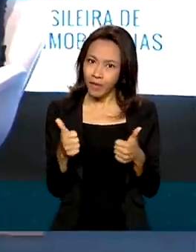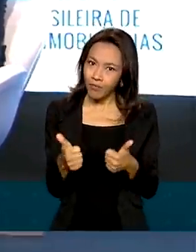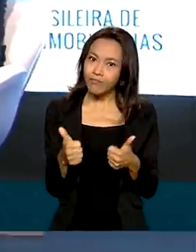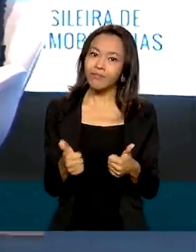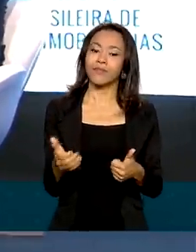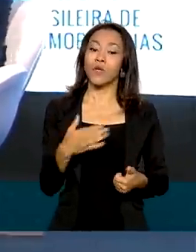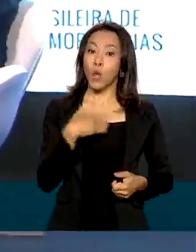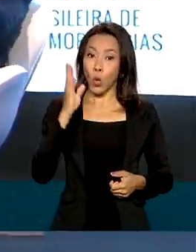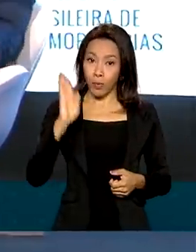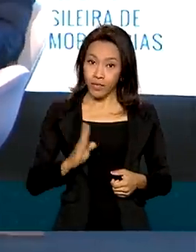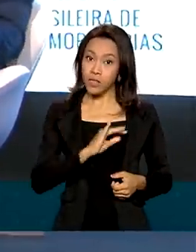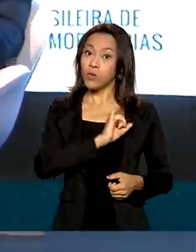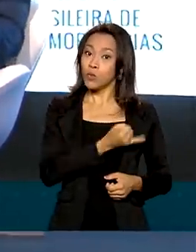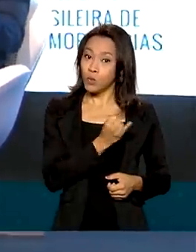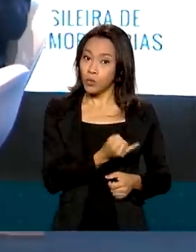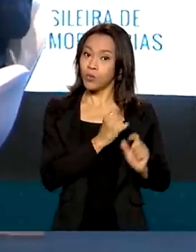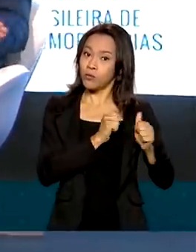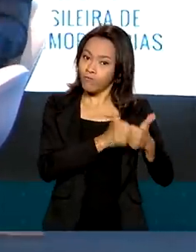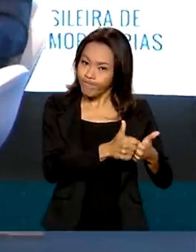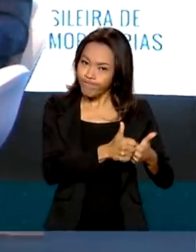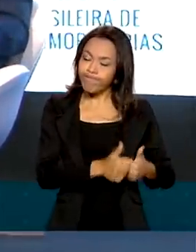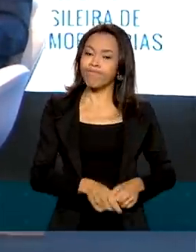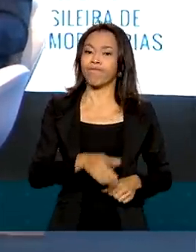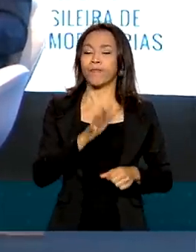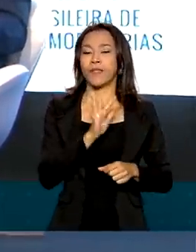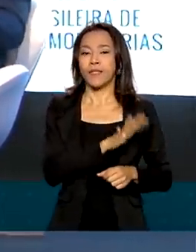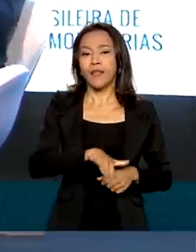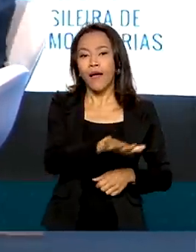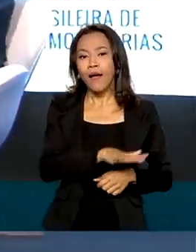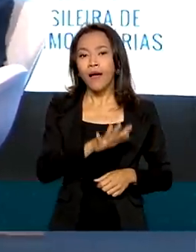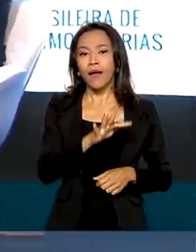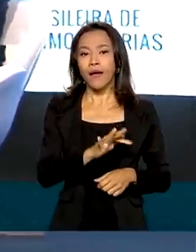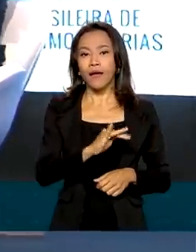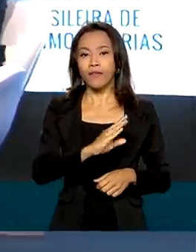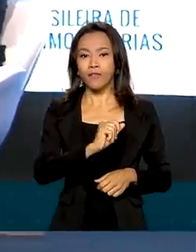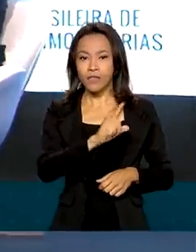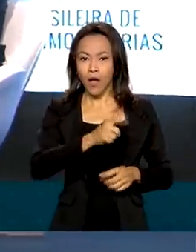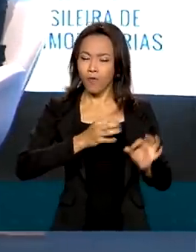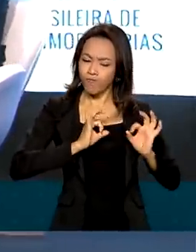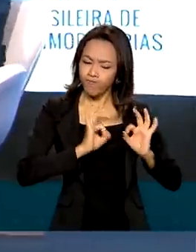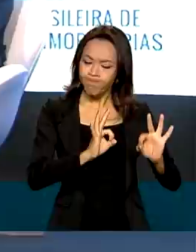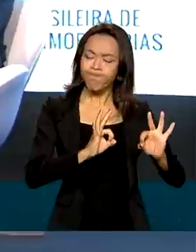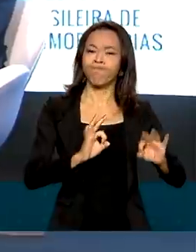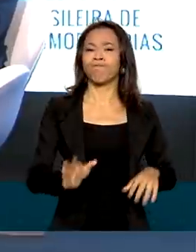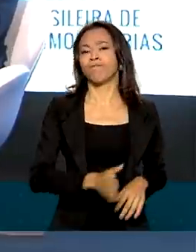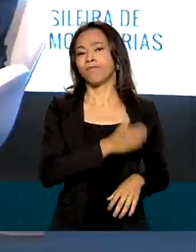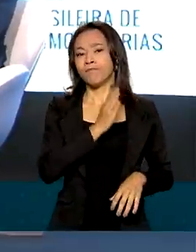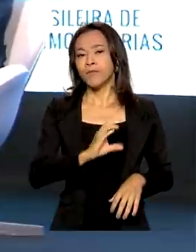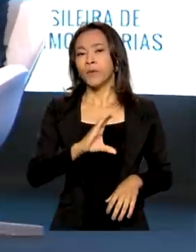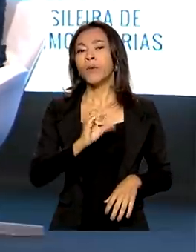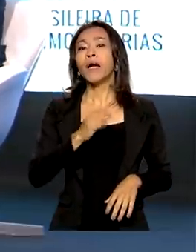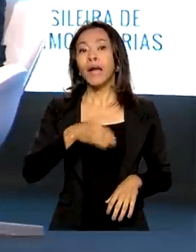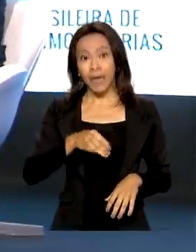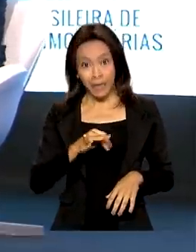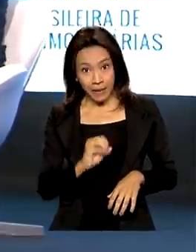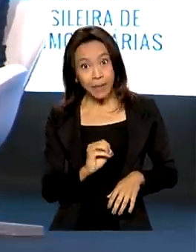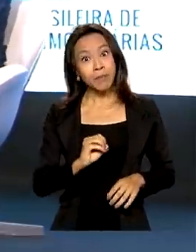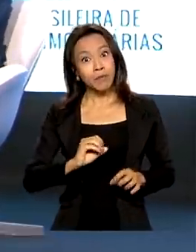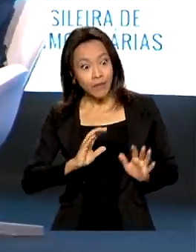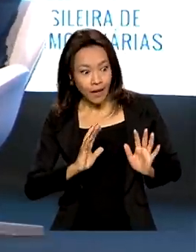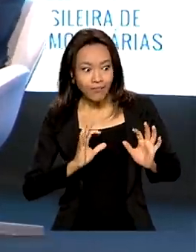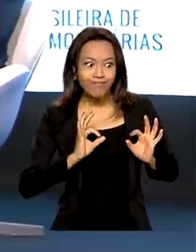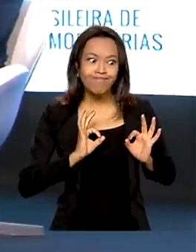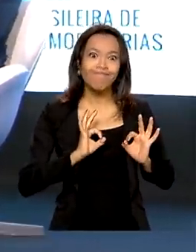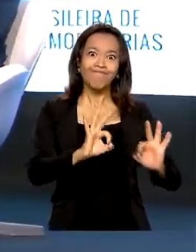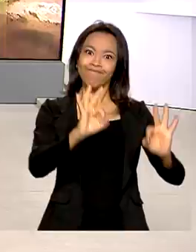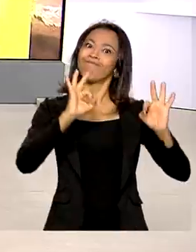juros no lugar, já está com fiscal no lugar, fiscal forte, já está com câmbio indo para o lugar, começando finalmente